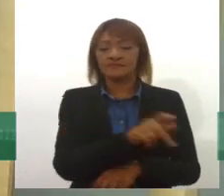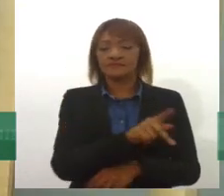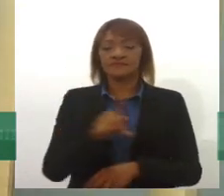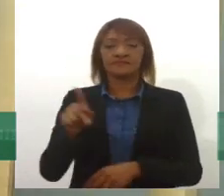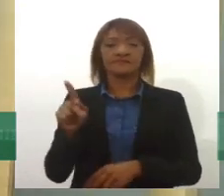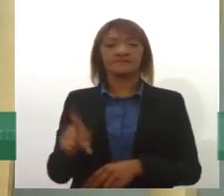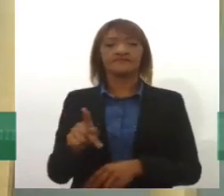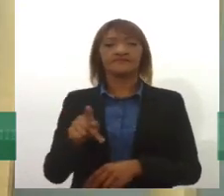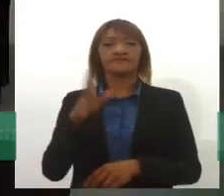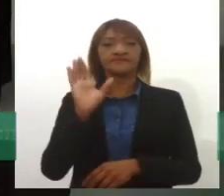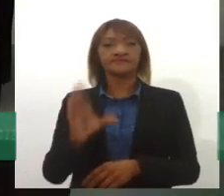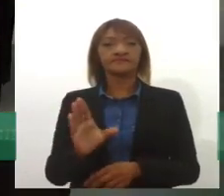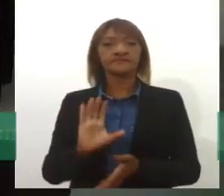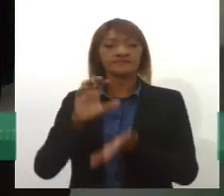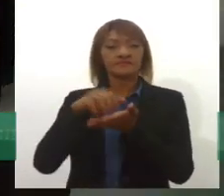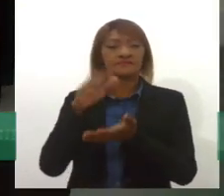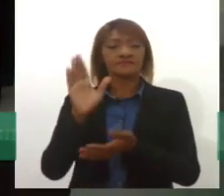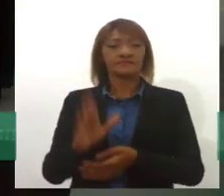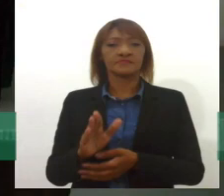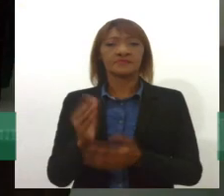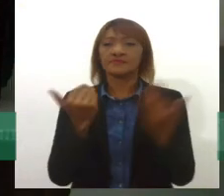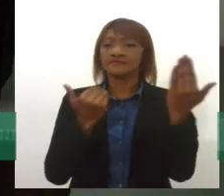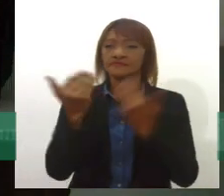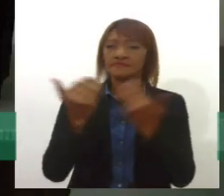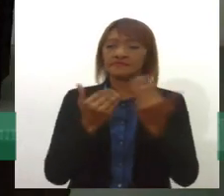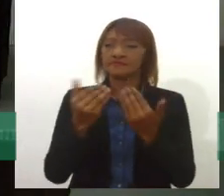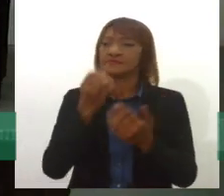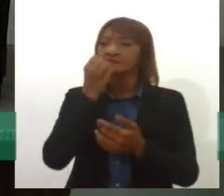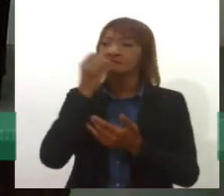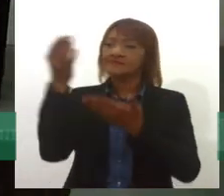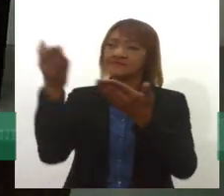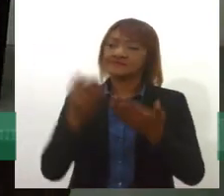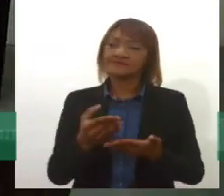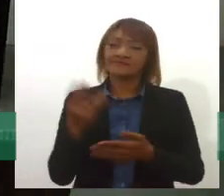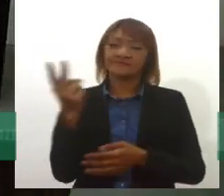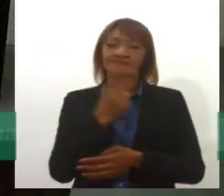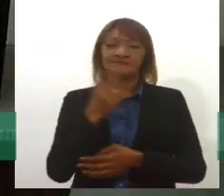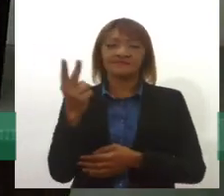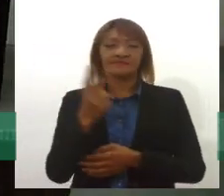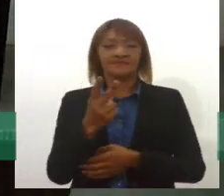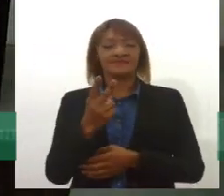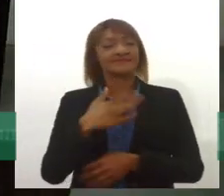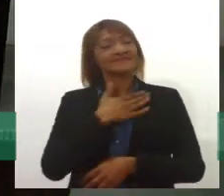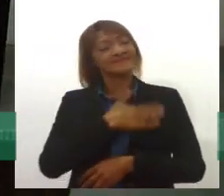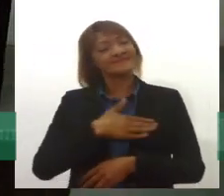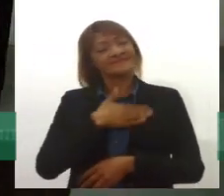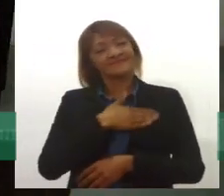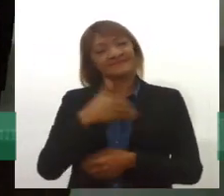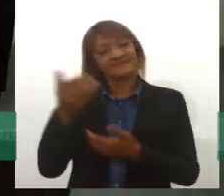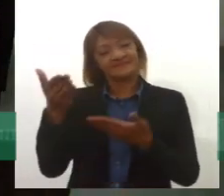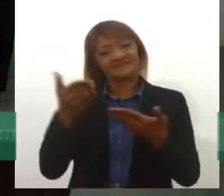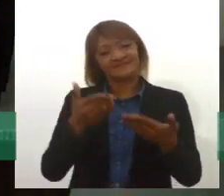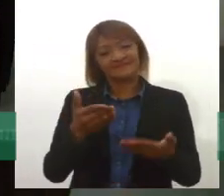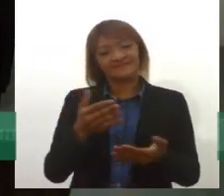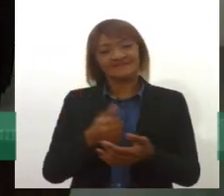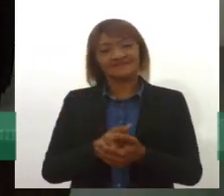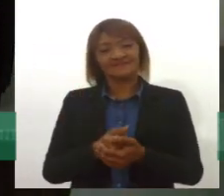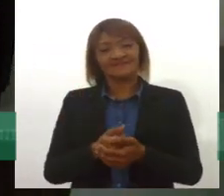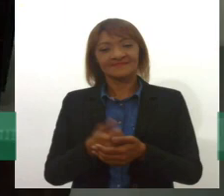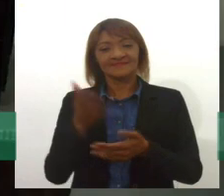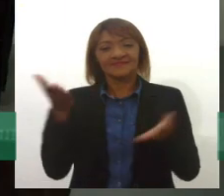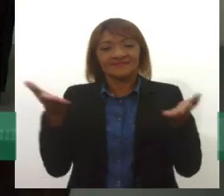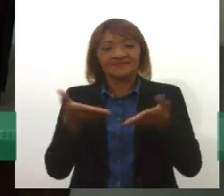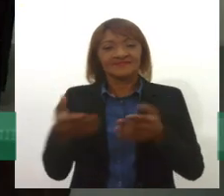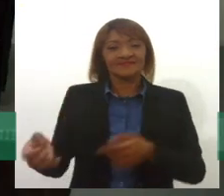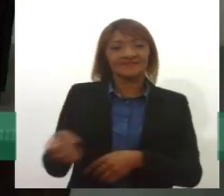Psicologia. Sejam muito bem-vindas aqui ao programa Congresso em Pauta e a satisfação recebê-las, nesse retorno aí dessa